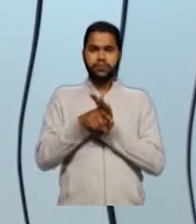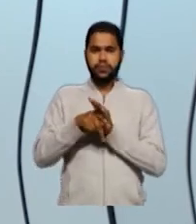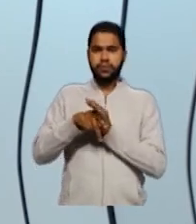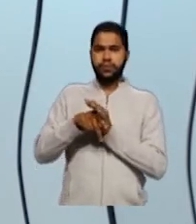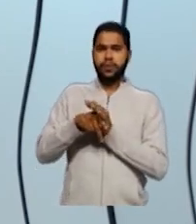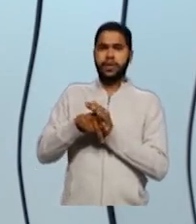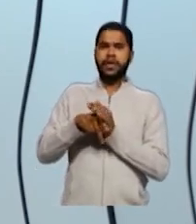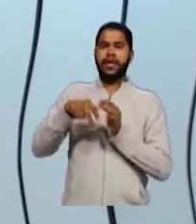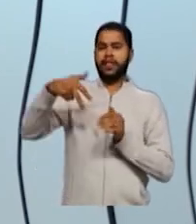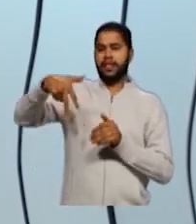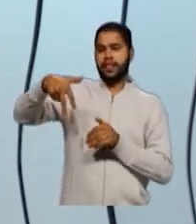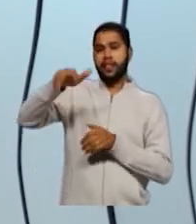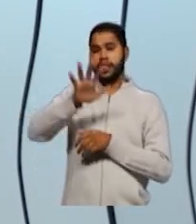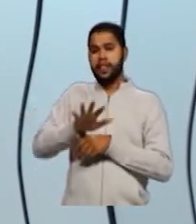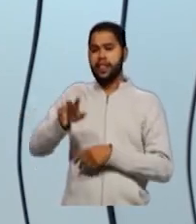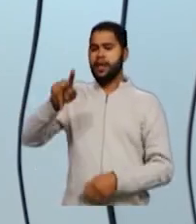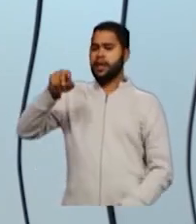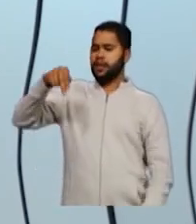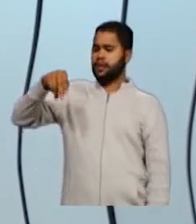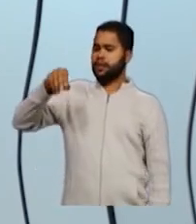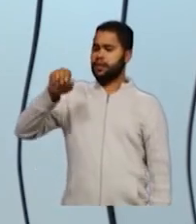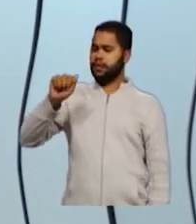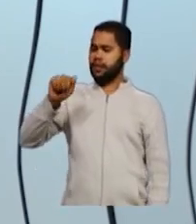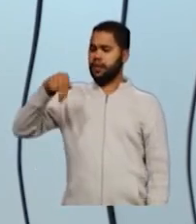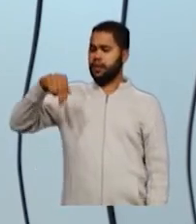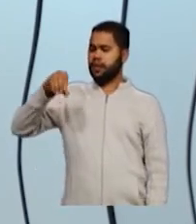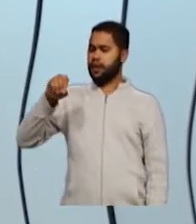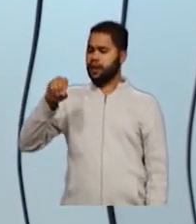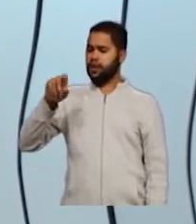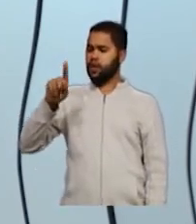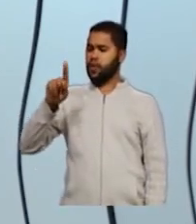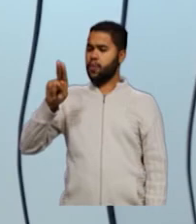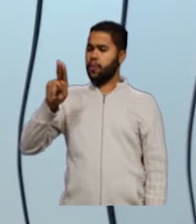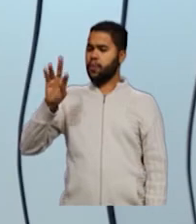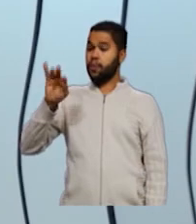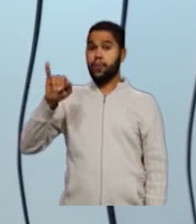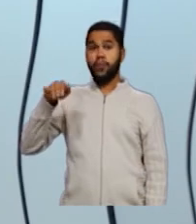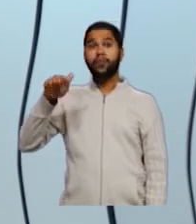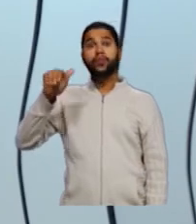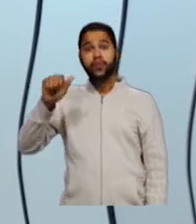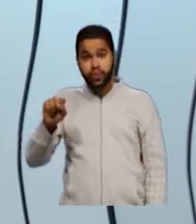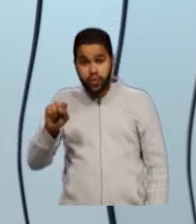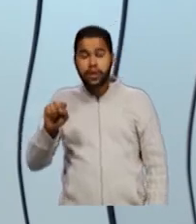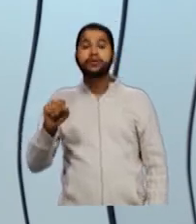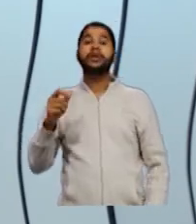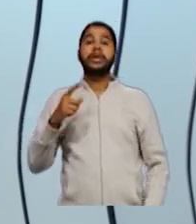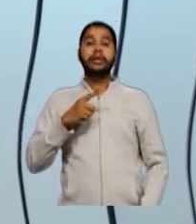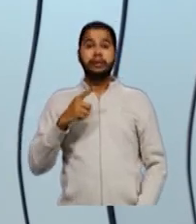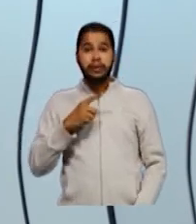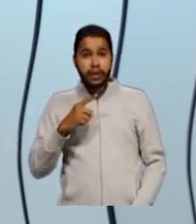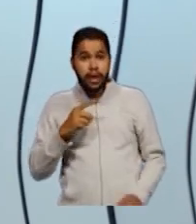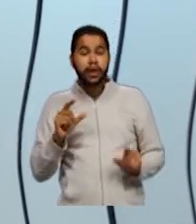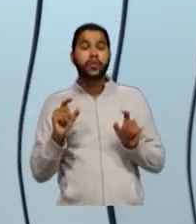nanopushins, que são justamente essas moléculas, esses desenhos de moléculas. Onde eu tenho